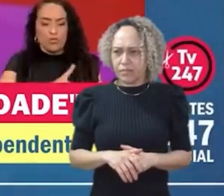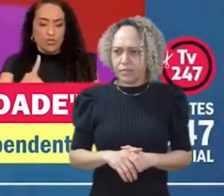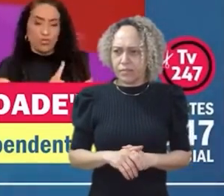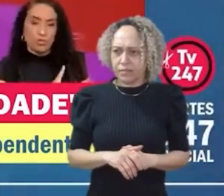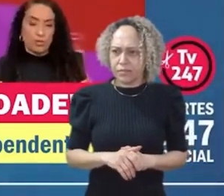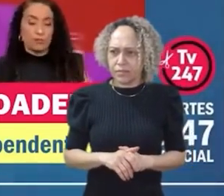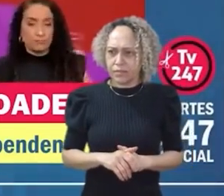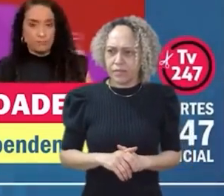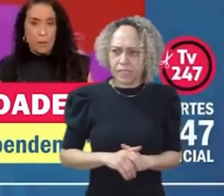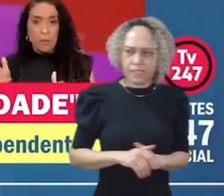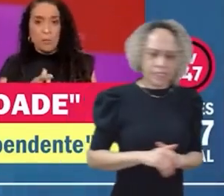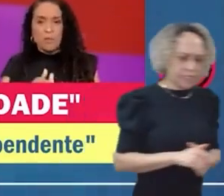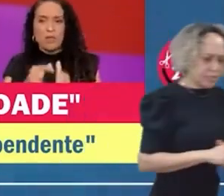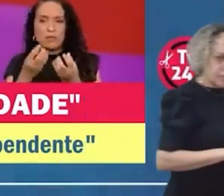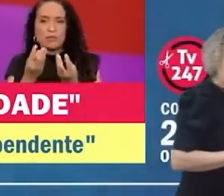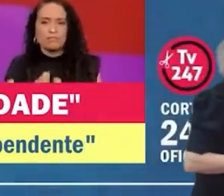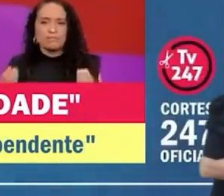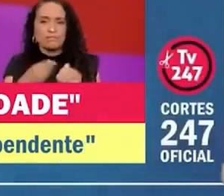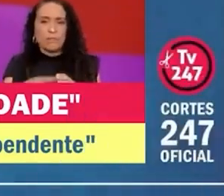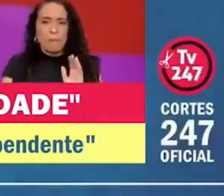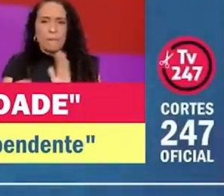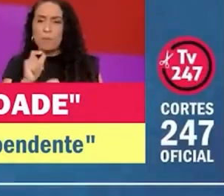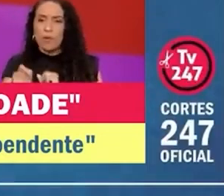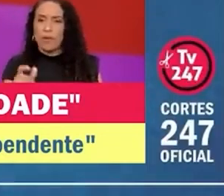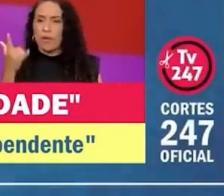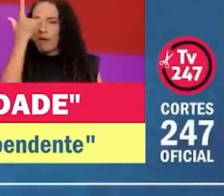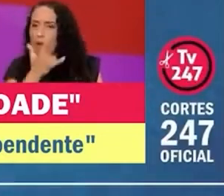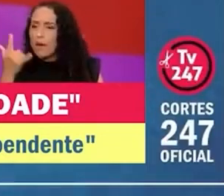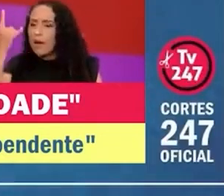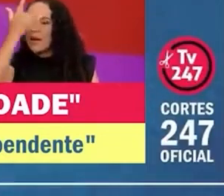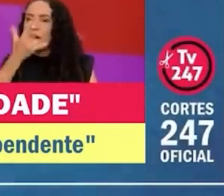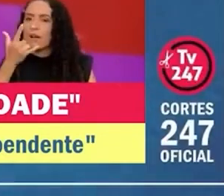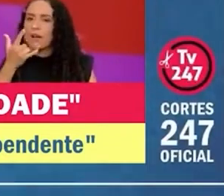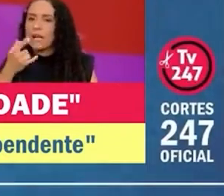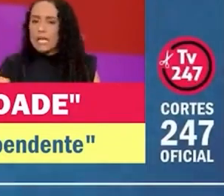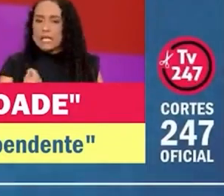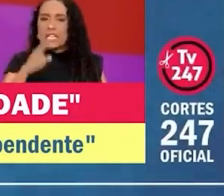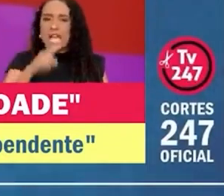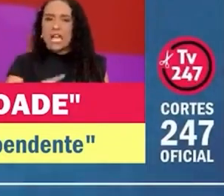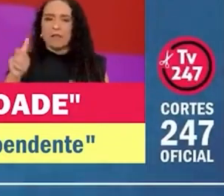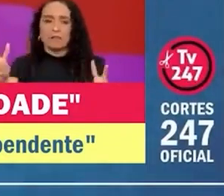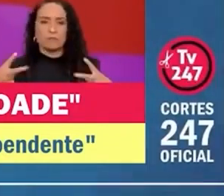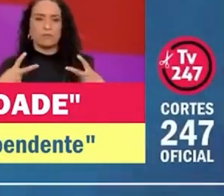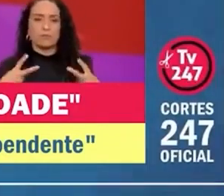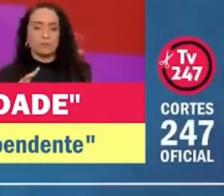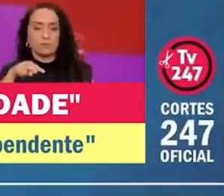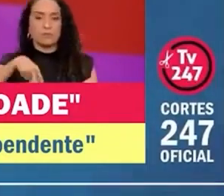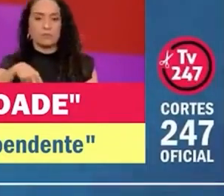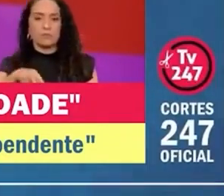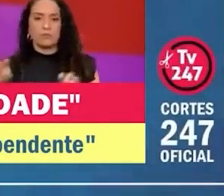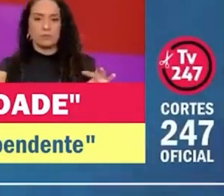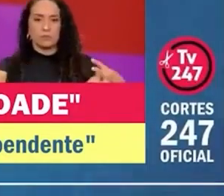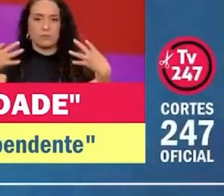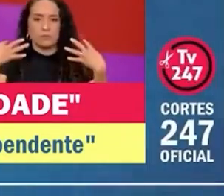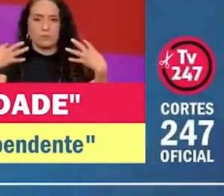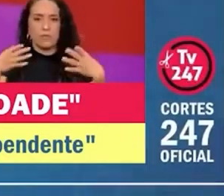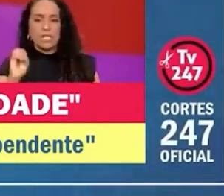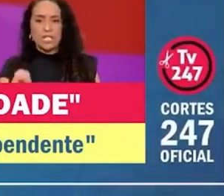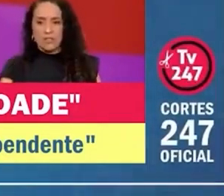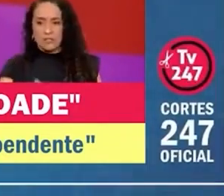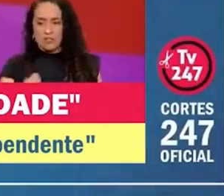Primeiro, é uma subjetividade narcisista. Ou seja, existir é ser visto. Se você não é visto, você não existe.